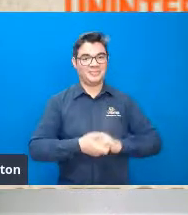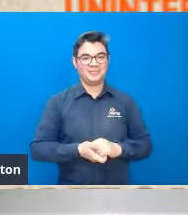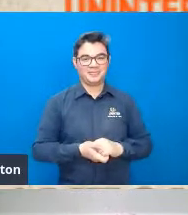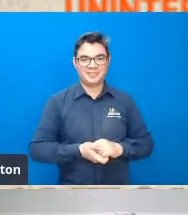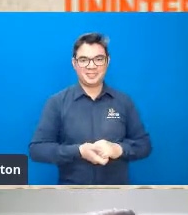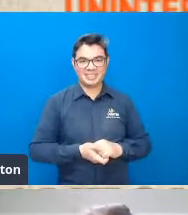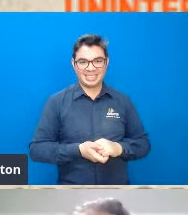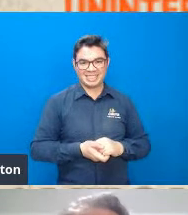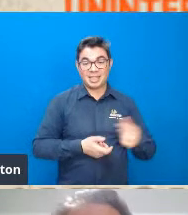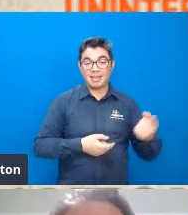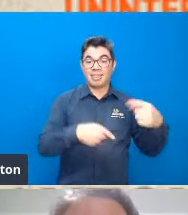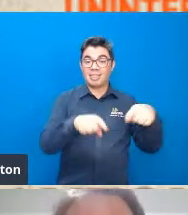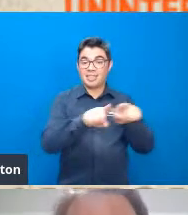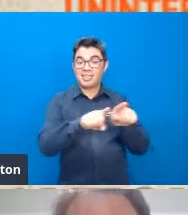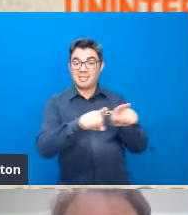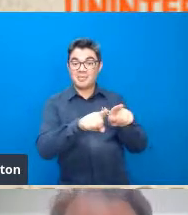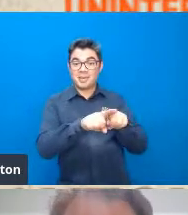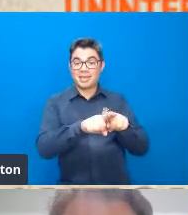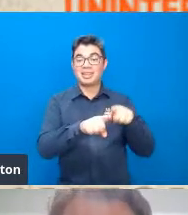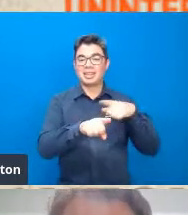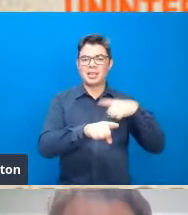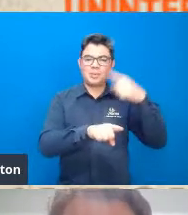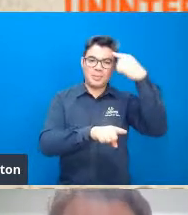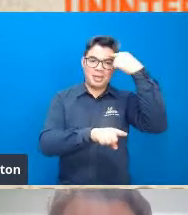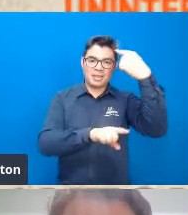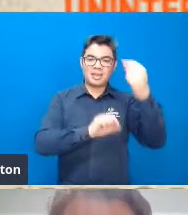E aí, também, a gente tem que pensar que